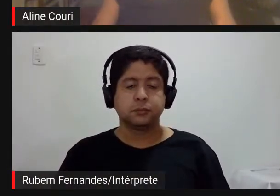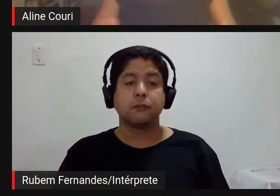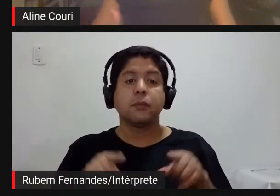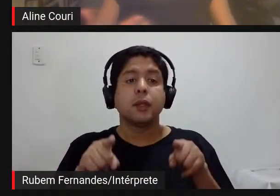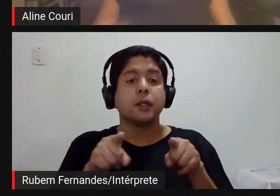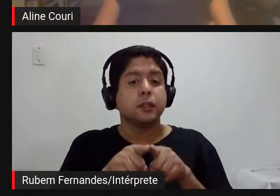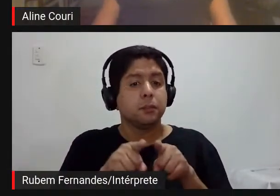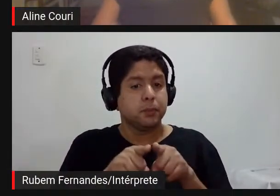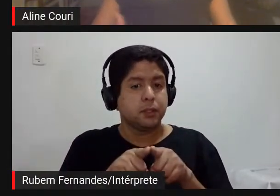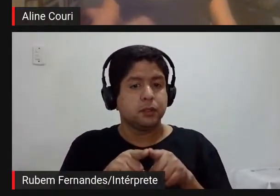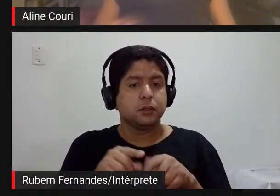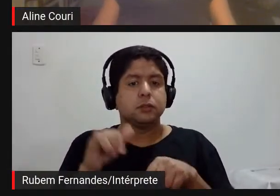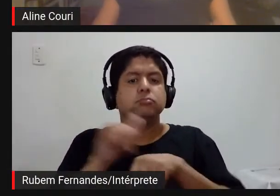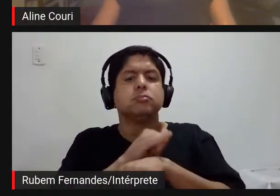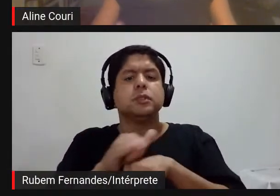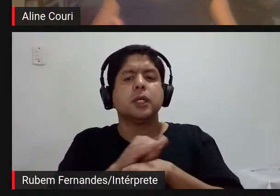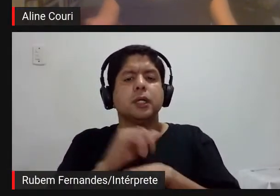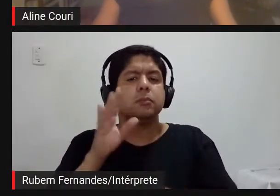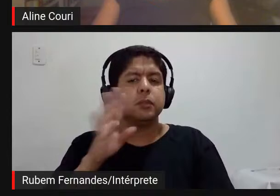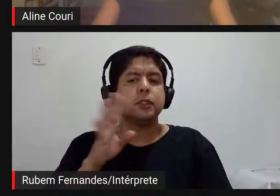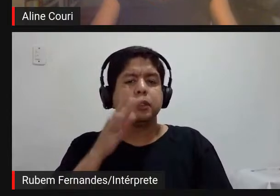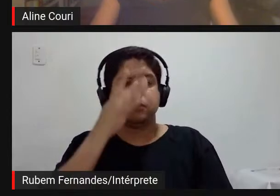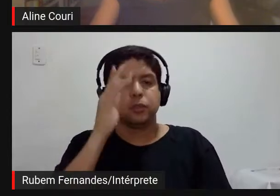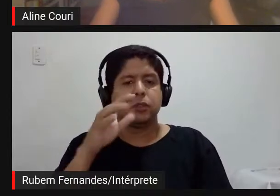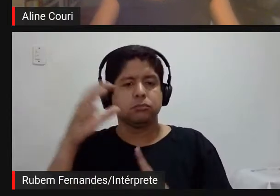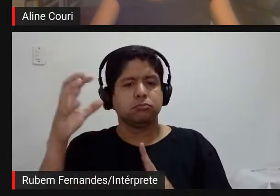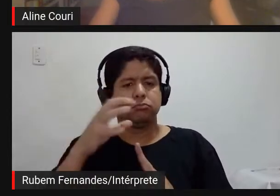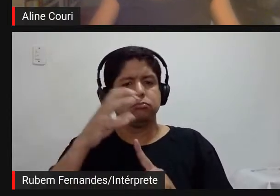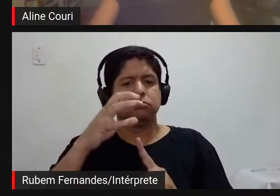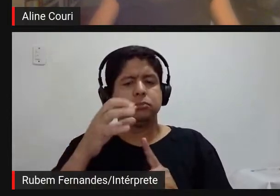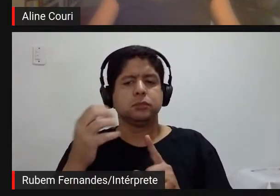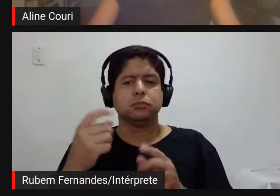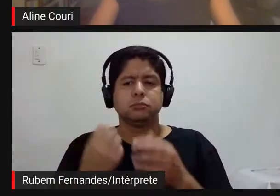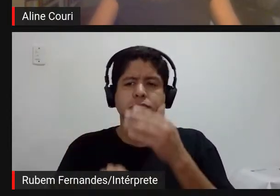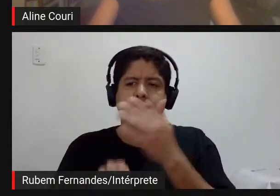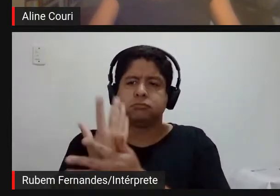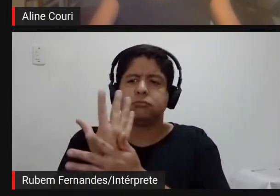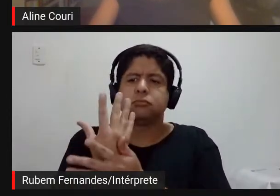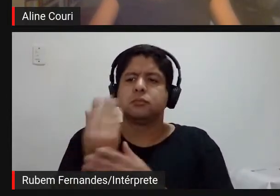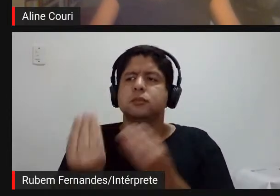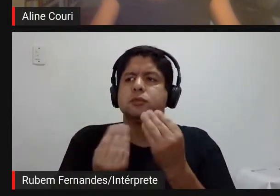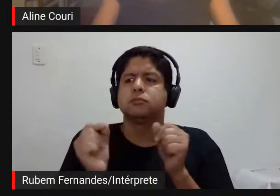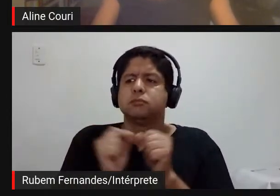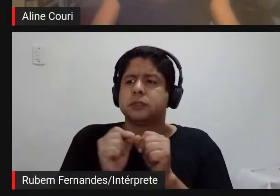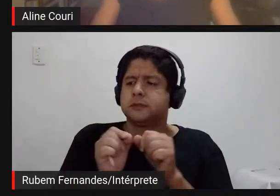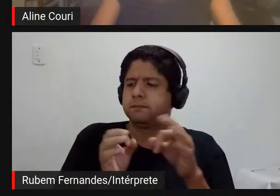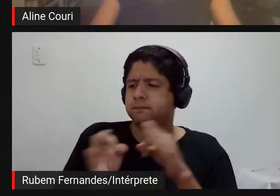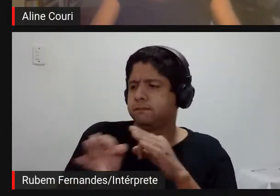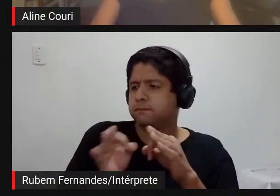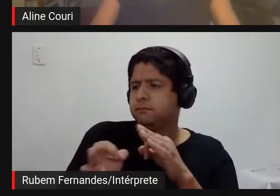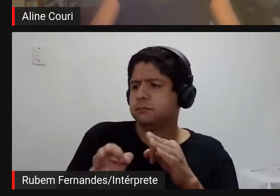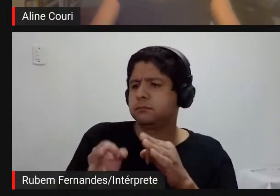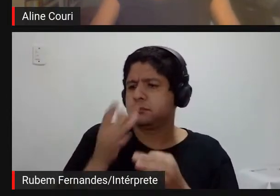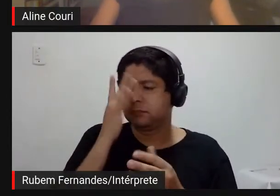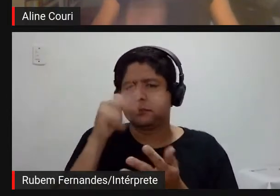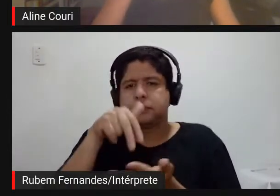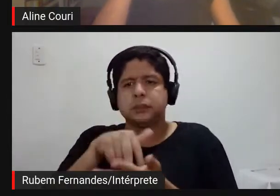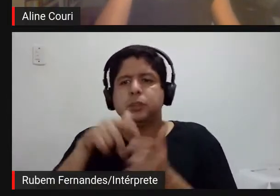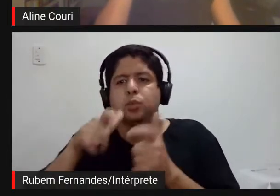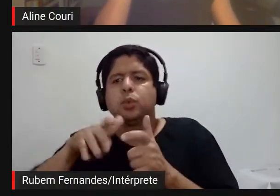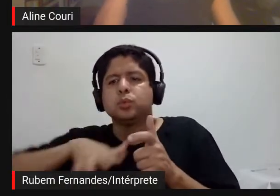quais as estratégias que a curadoria pode tecer né para trazer esse artista para um espaço